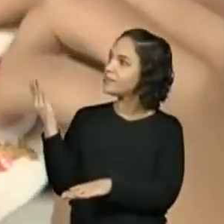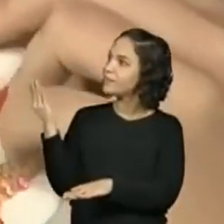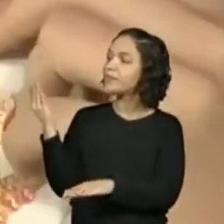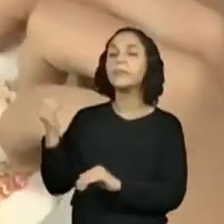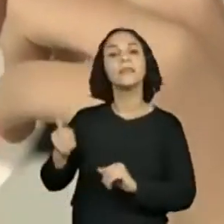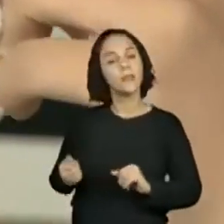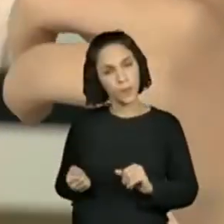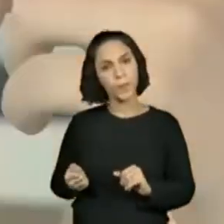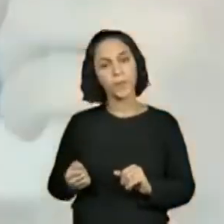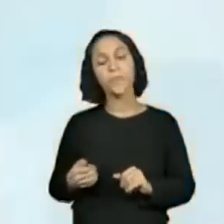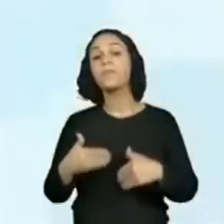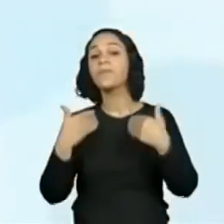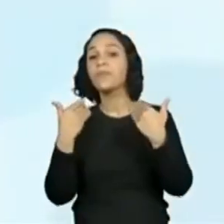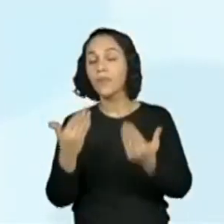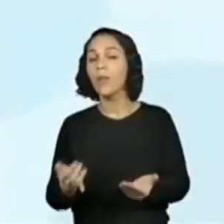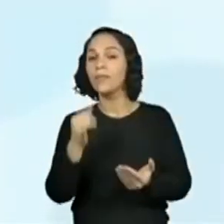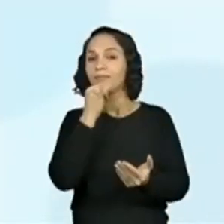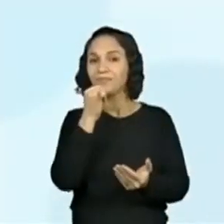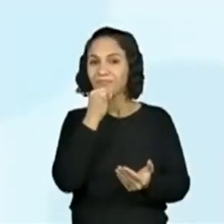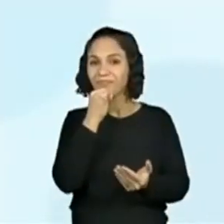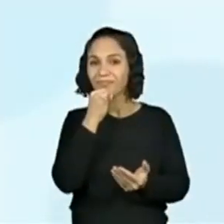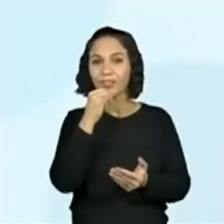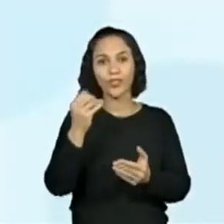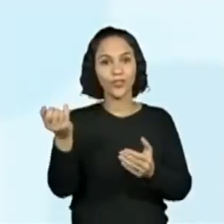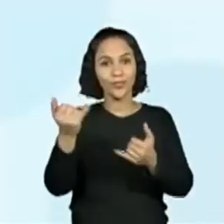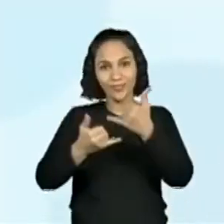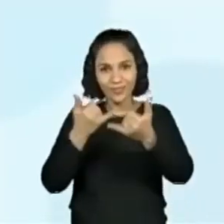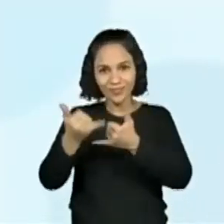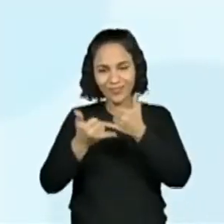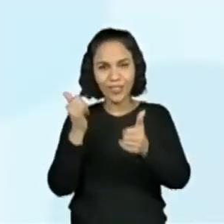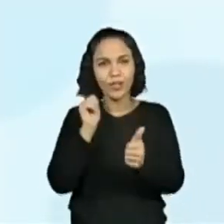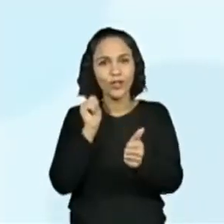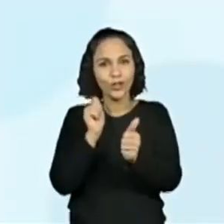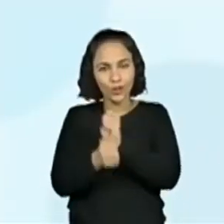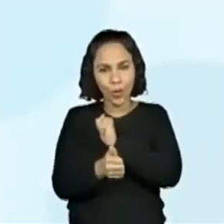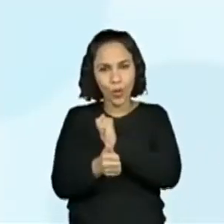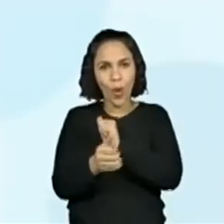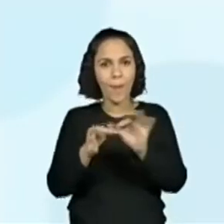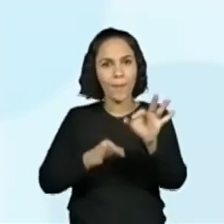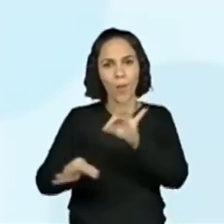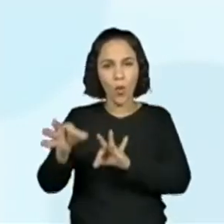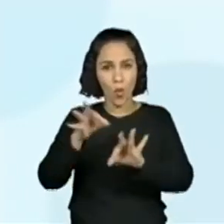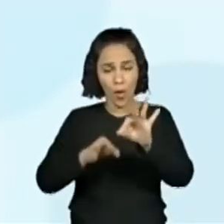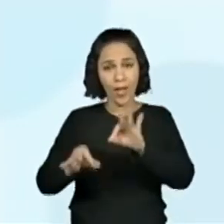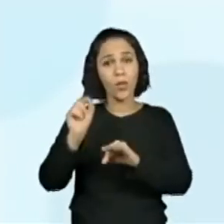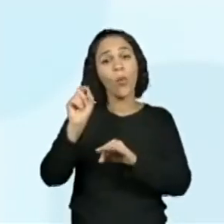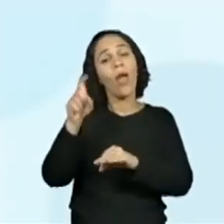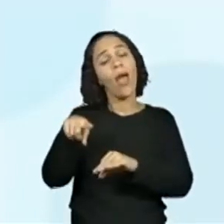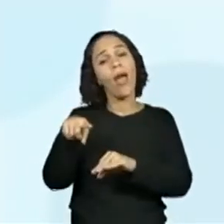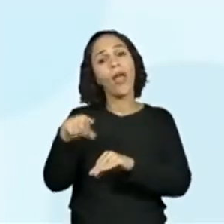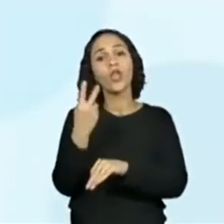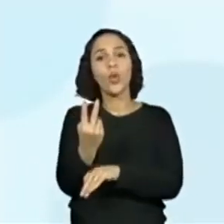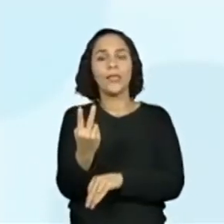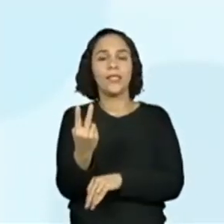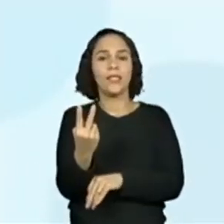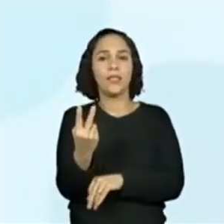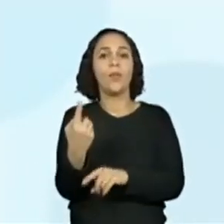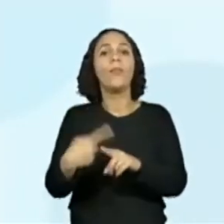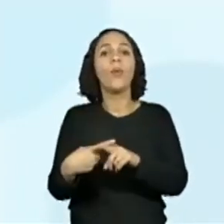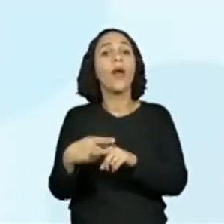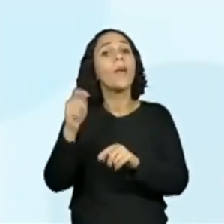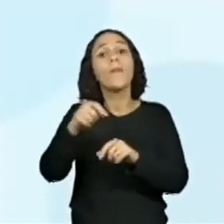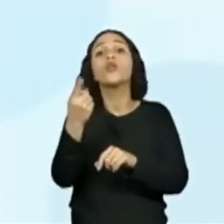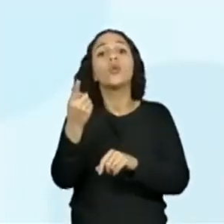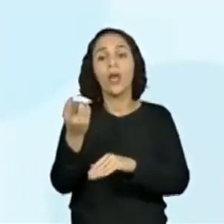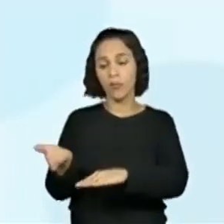Então, no caso, a gente diz que no jogo da moeda, o espaço amostral é igual a dois. Porque só tem